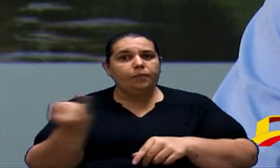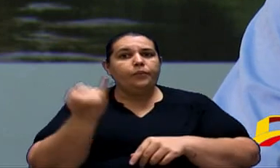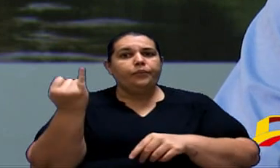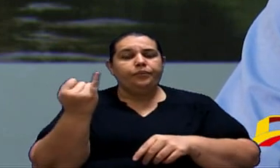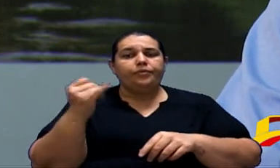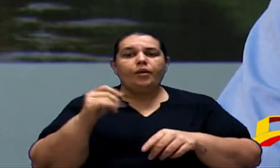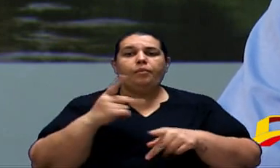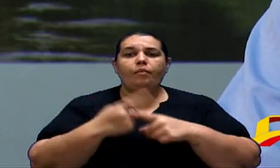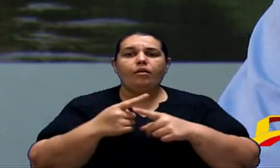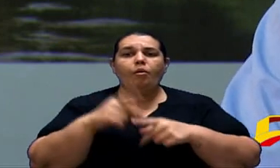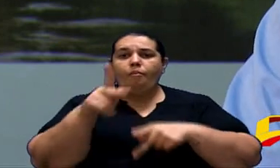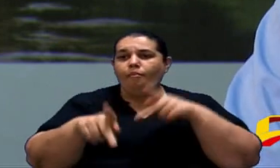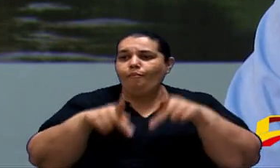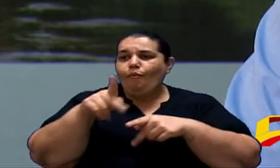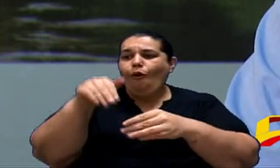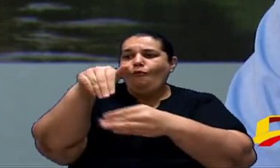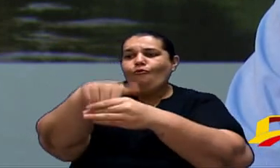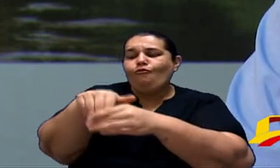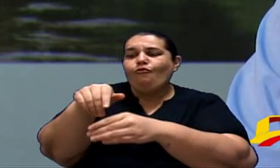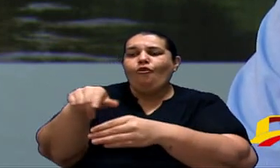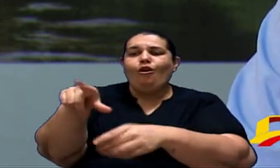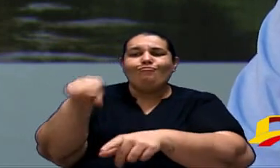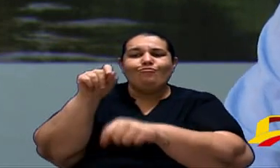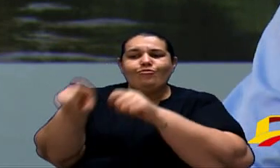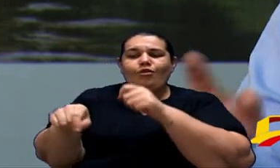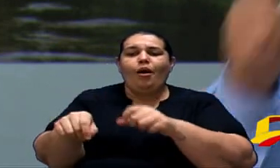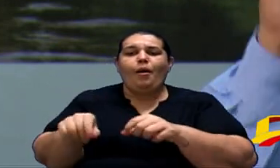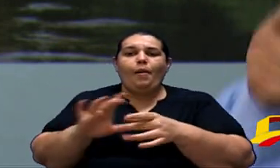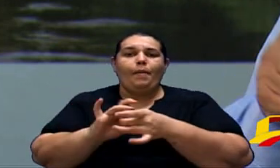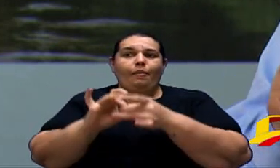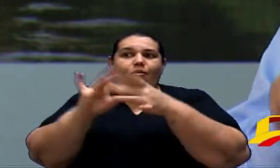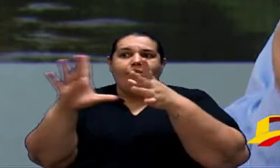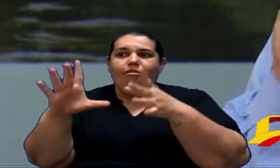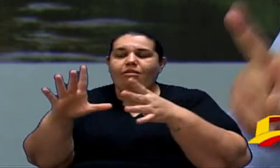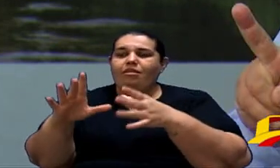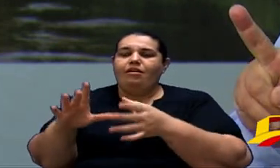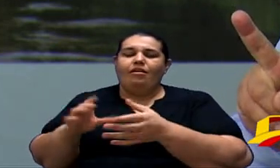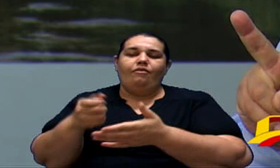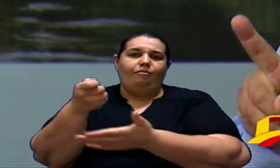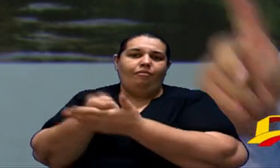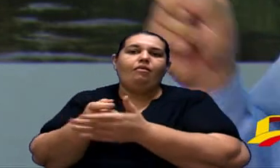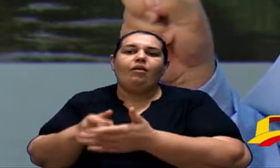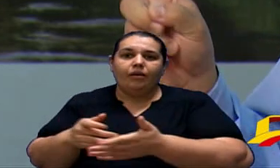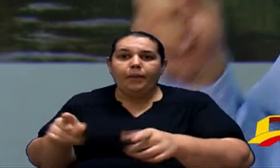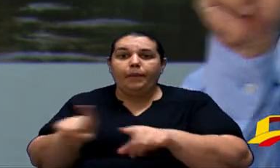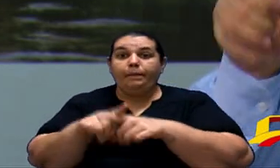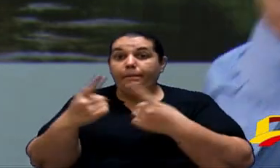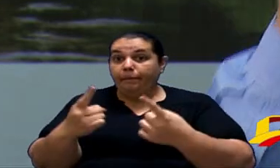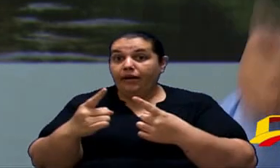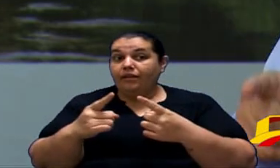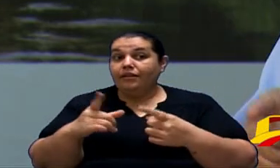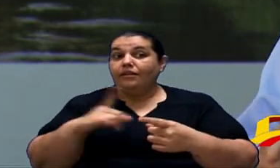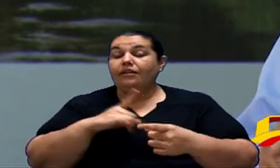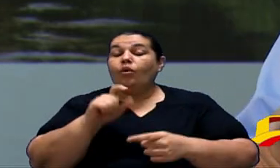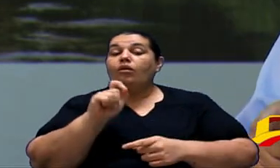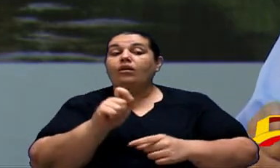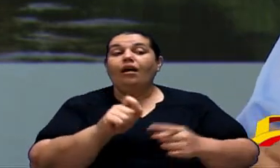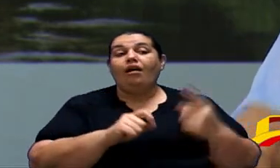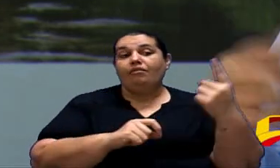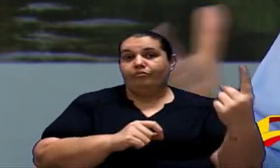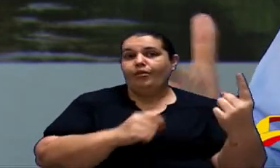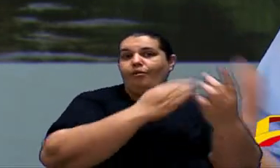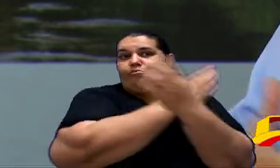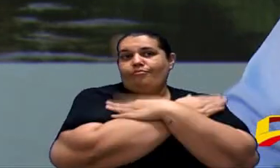População Acaba Votando Em Pessoas Que Só Defendem O Livre Mercado Mas O Livre Mercado Tem Duas Situações Tem Essa De Gerar